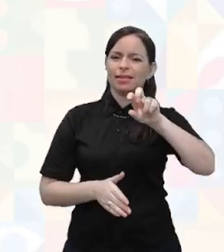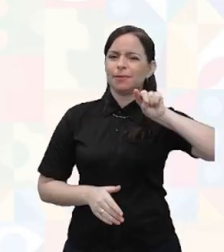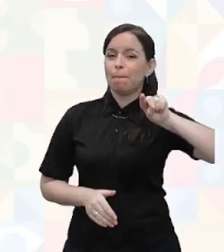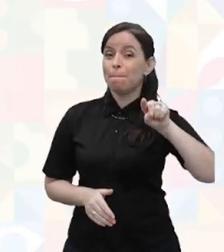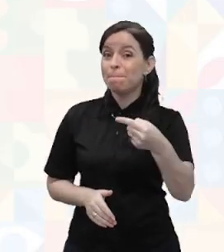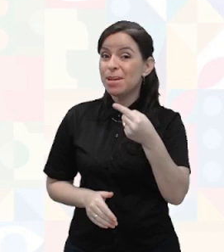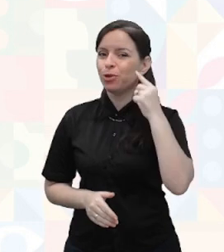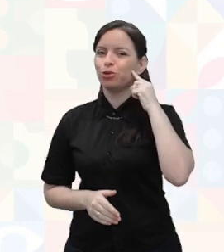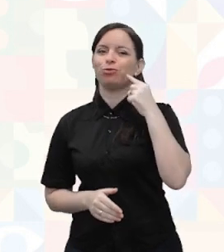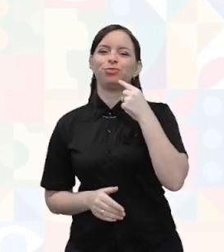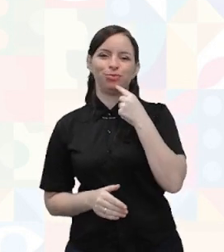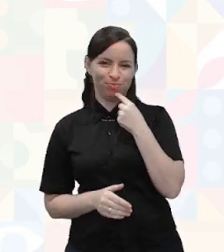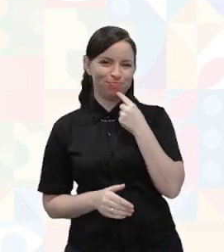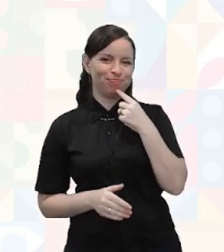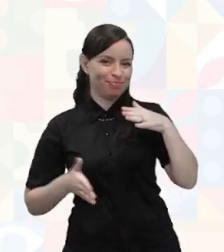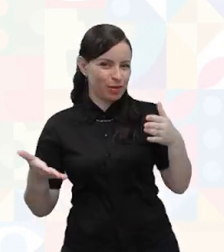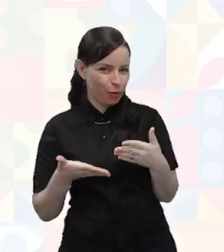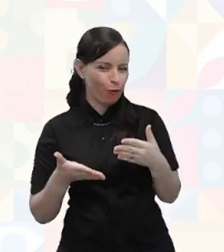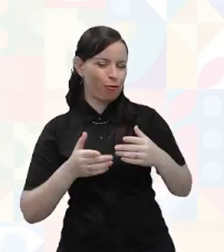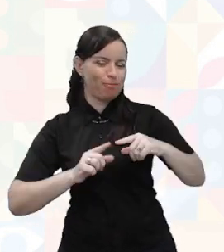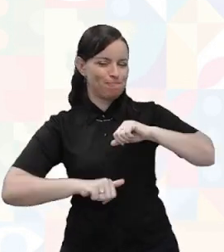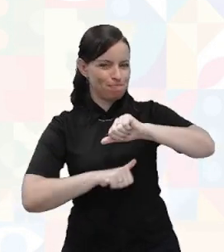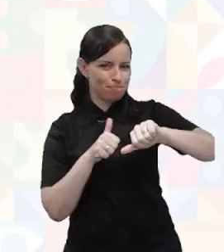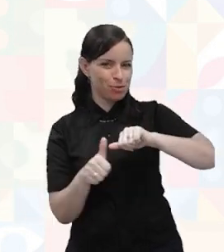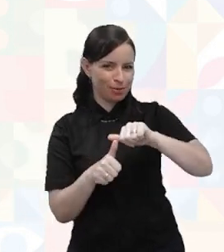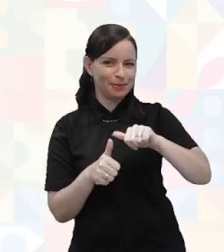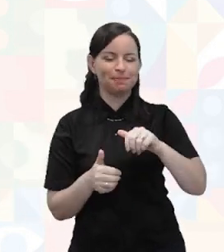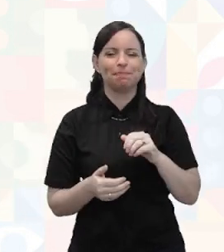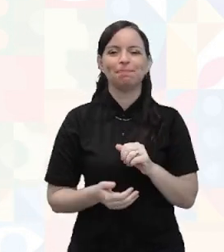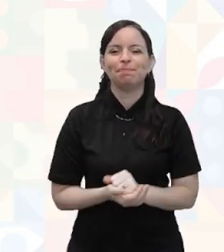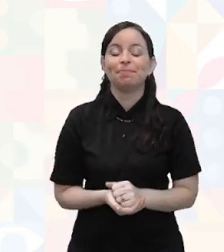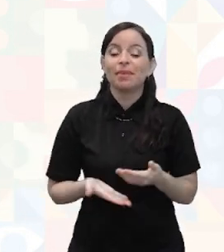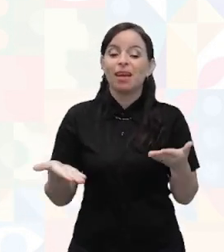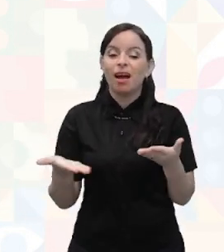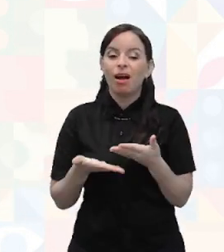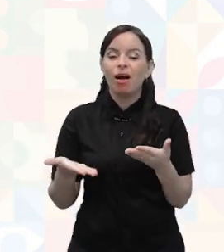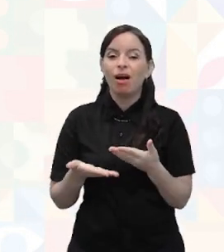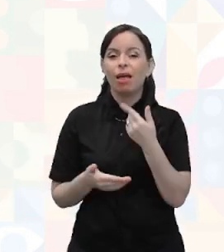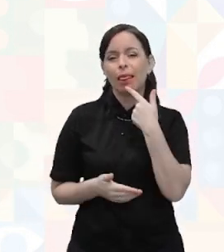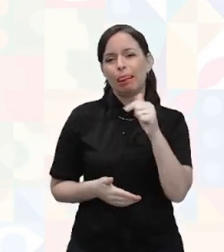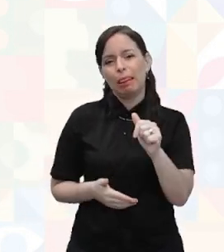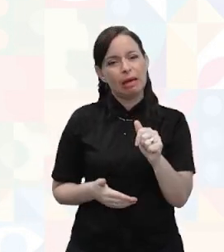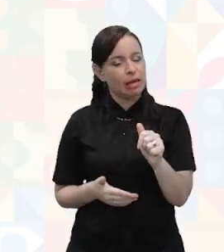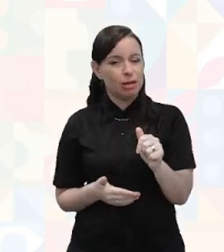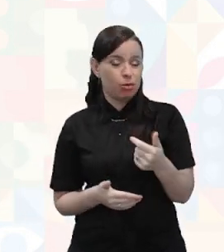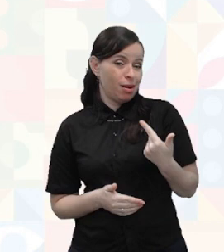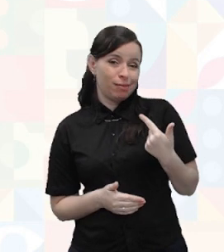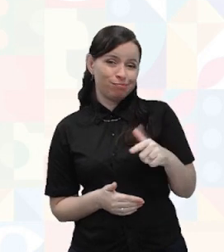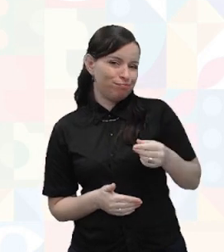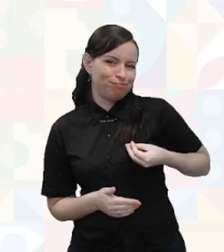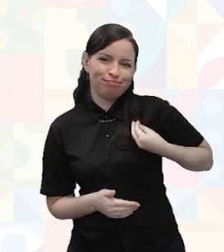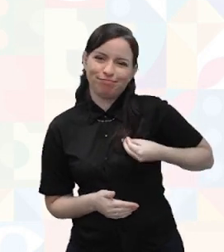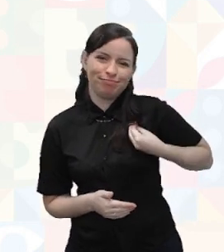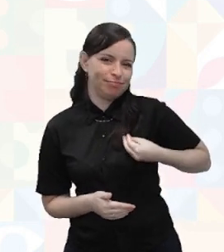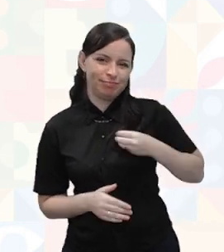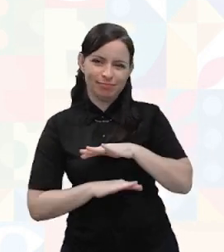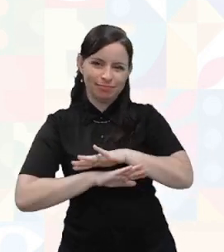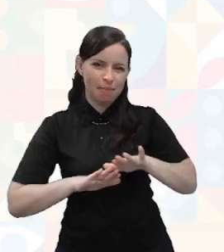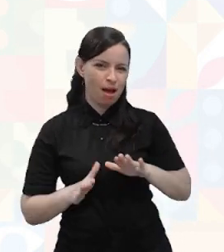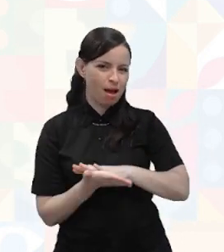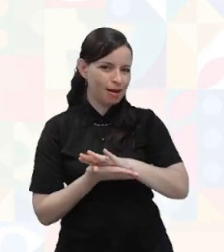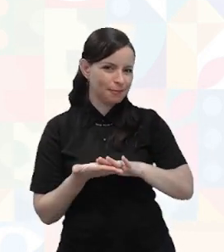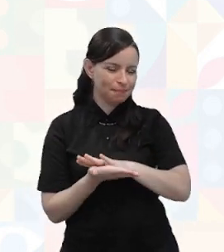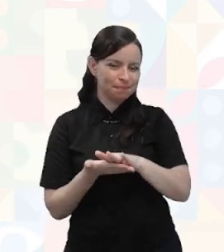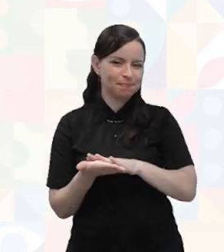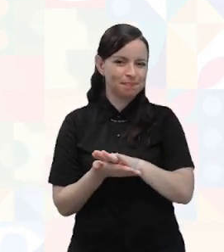local, a Martha's Vineyard Sign Language. Hoje, uma língua já extinta, tá? Pesquisadores já foram, visitaram a